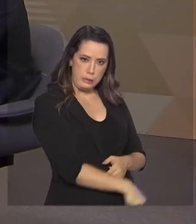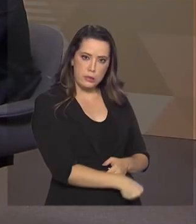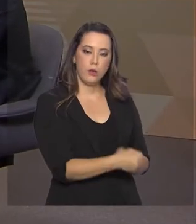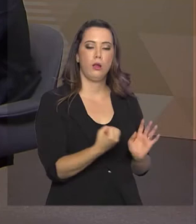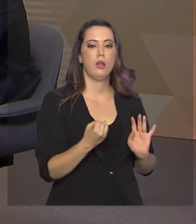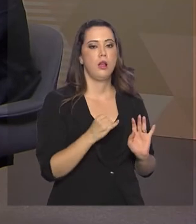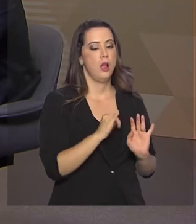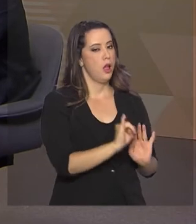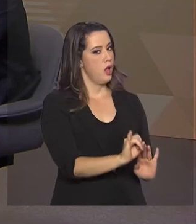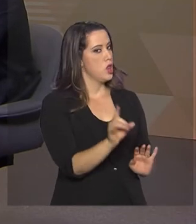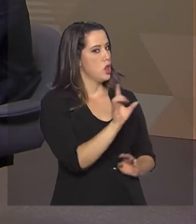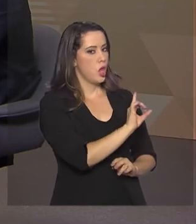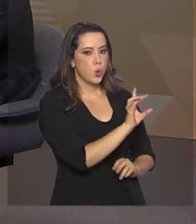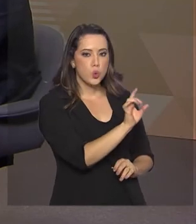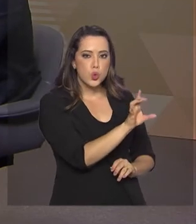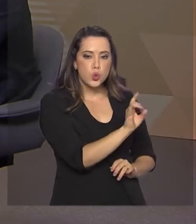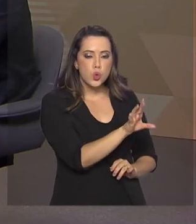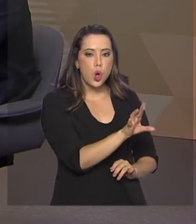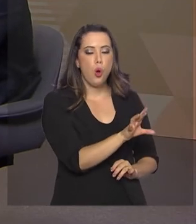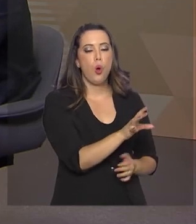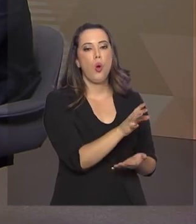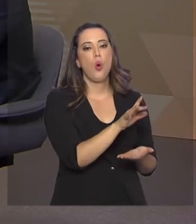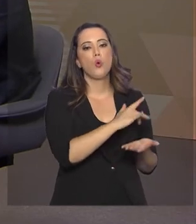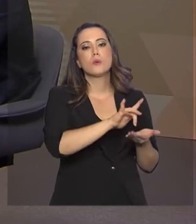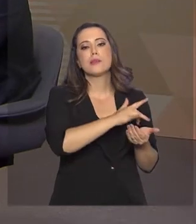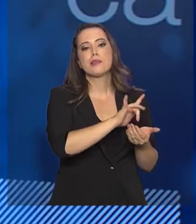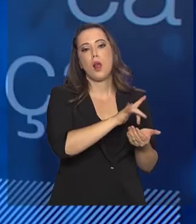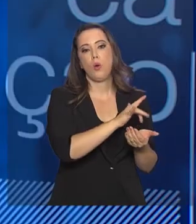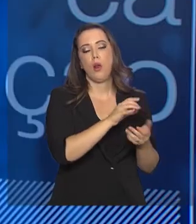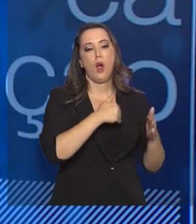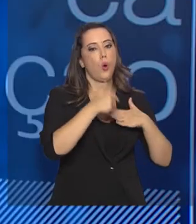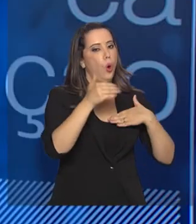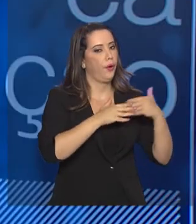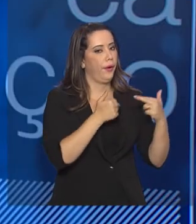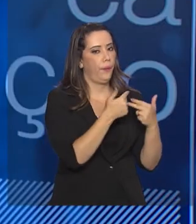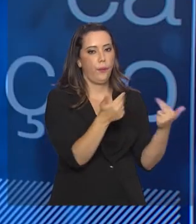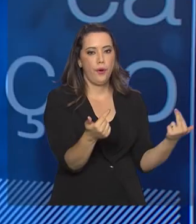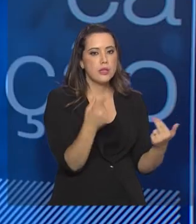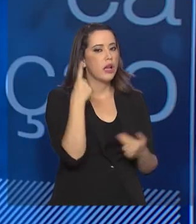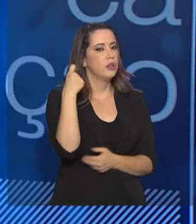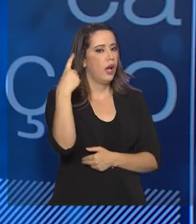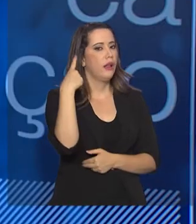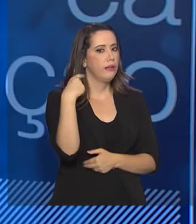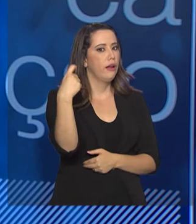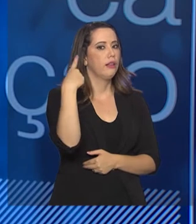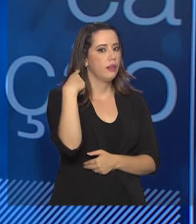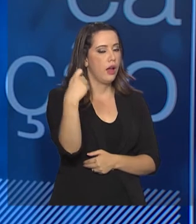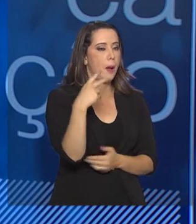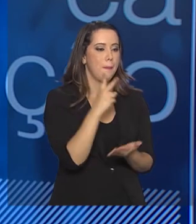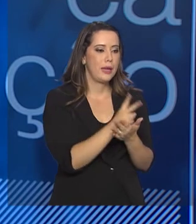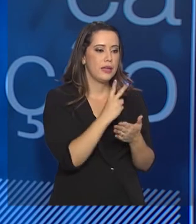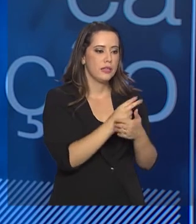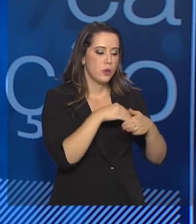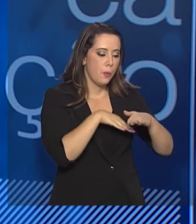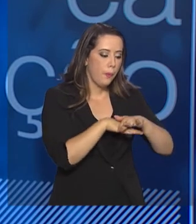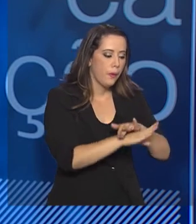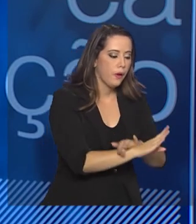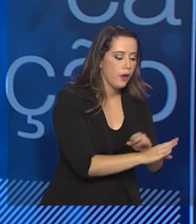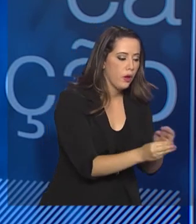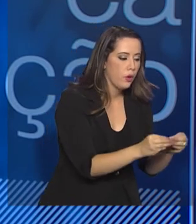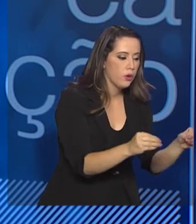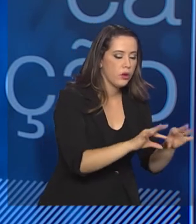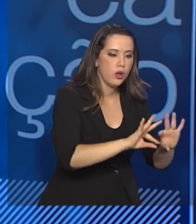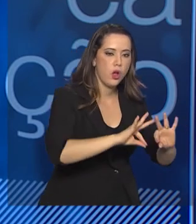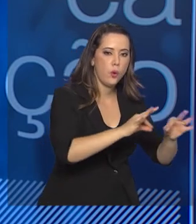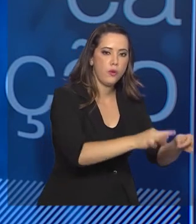Então, não somente o celular, qualquer dispositivo eletrônico que emitire som, mesmo que esteja no envelope debaixo da carteira, vai levar à